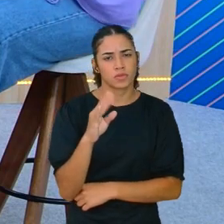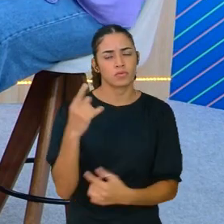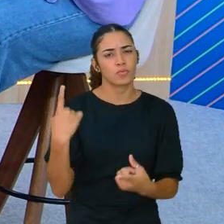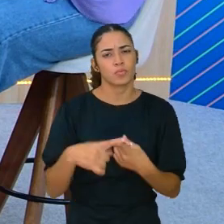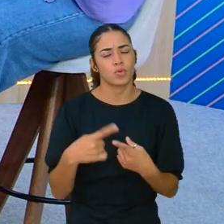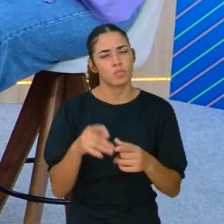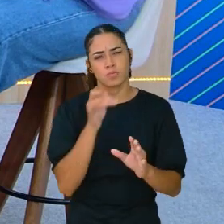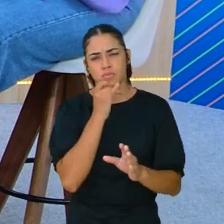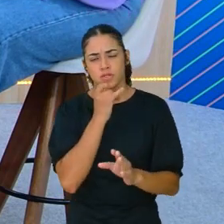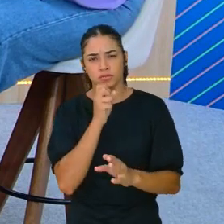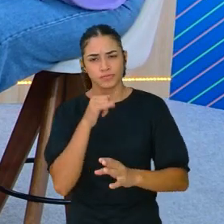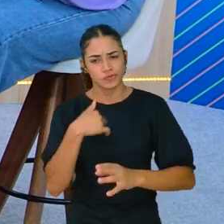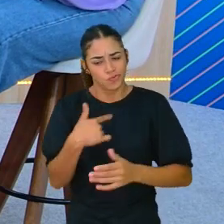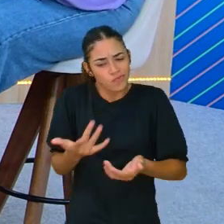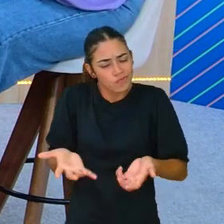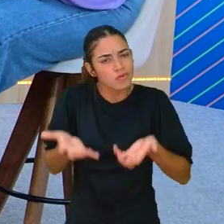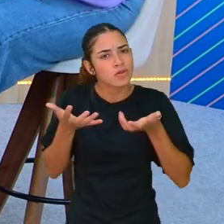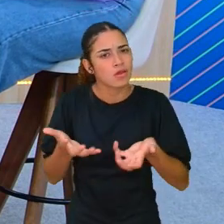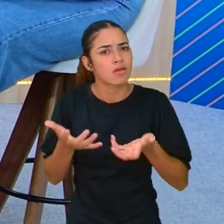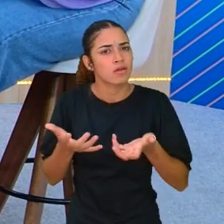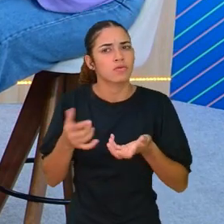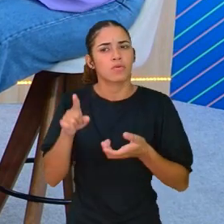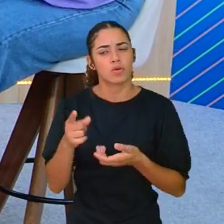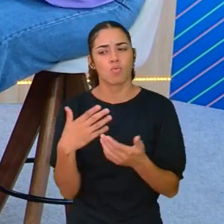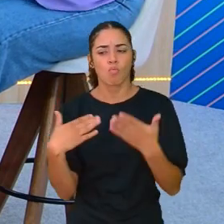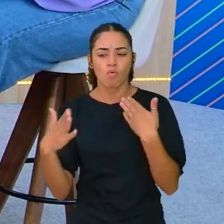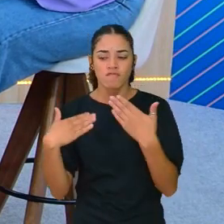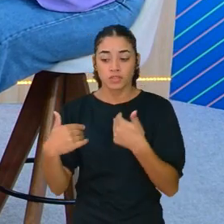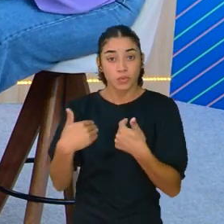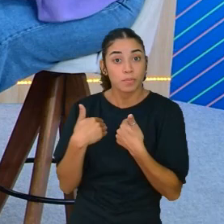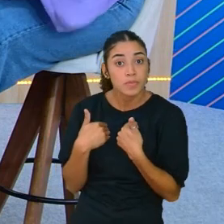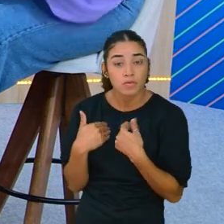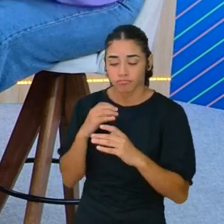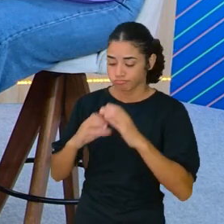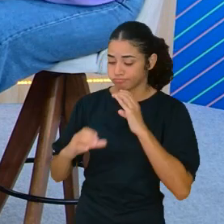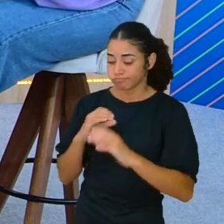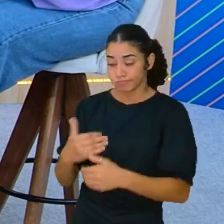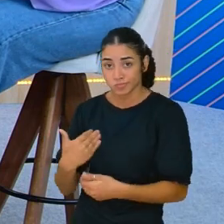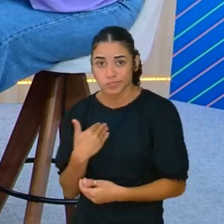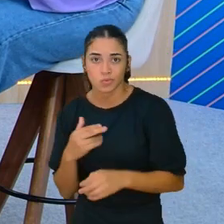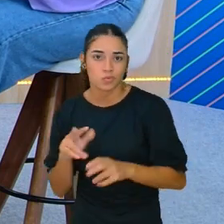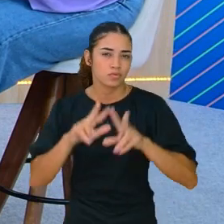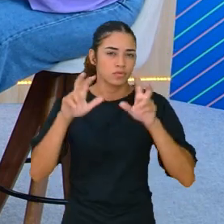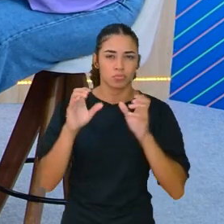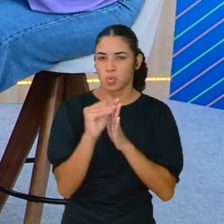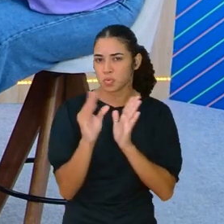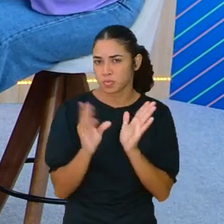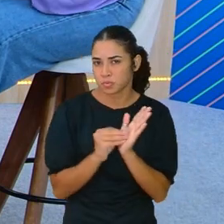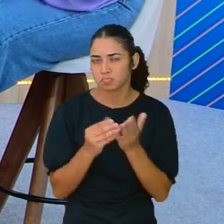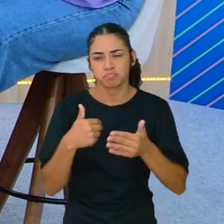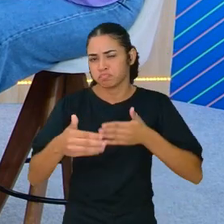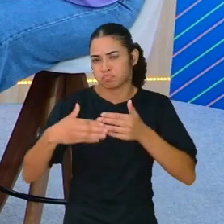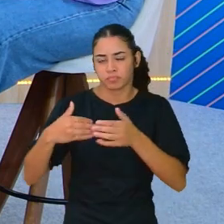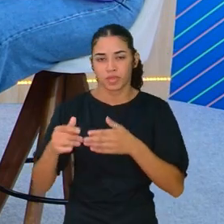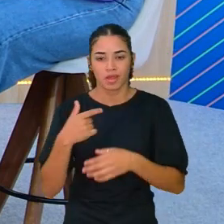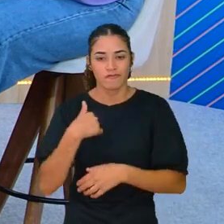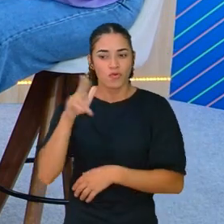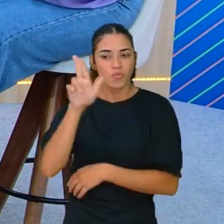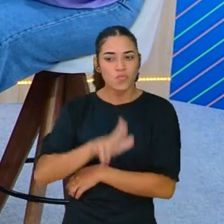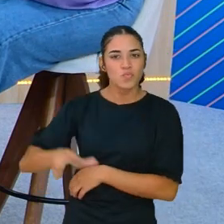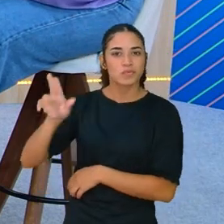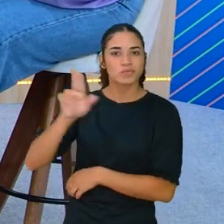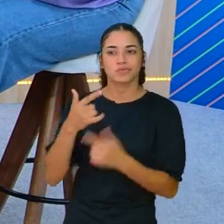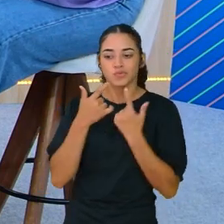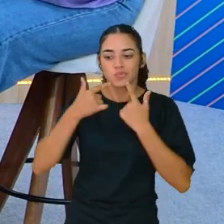querendo que ele converse comigo a respeito de um conteúdo e eu não uso uma